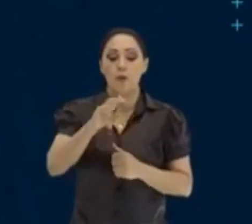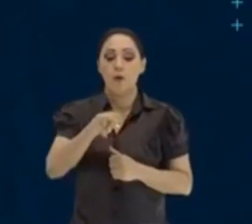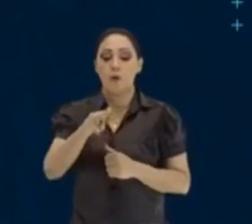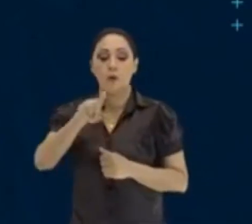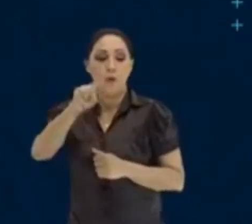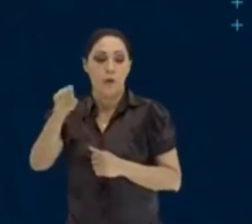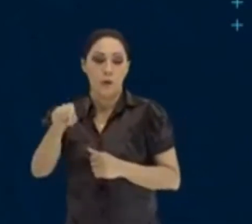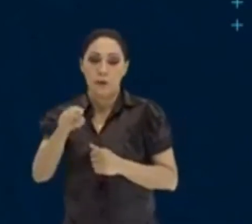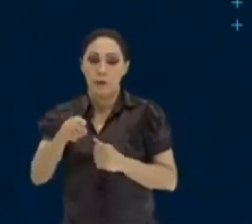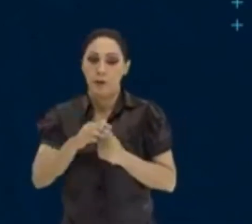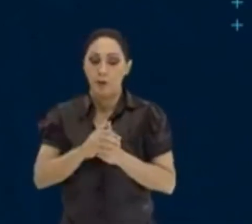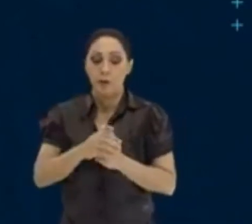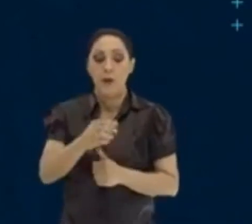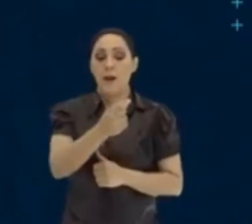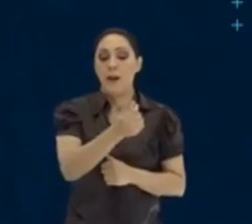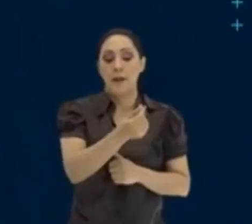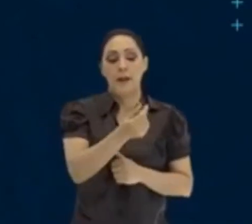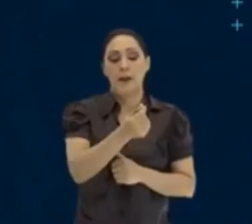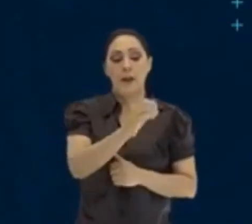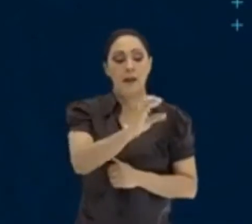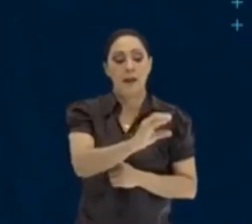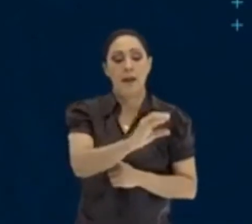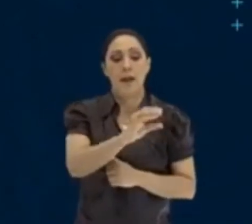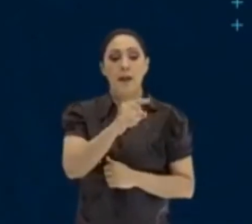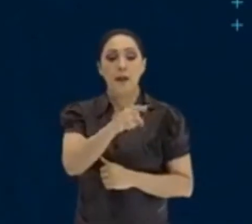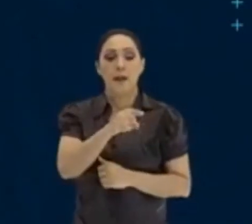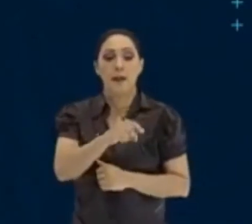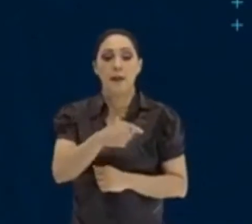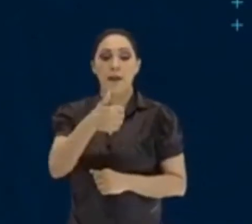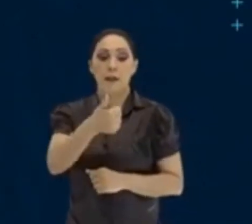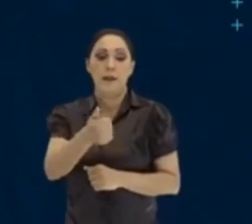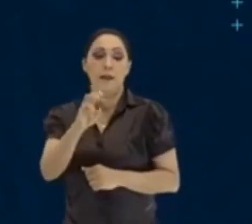mil. Capital de 15...